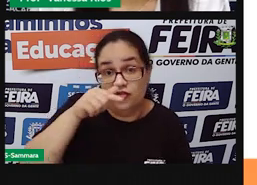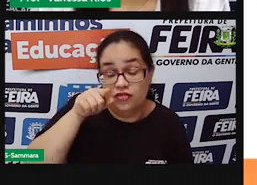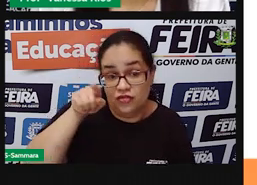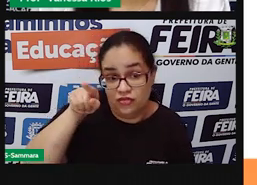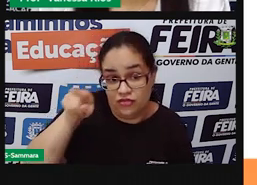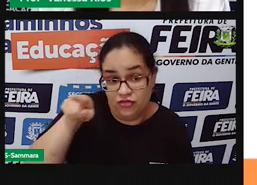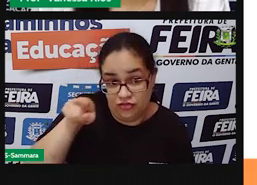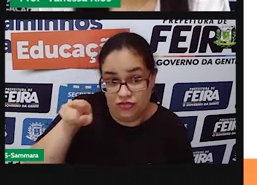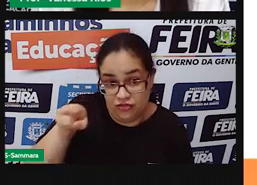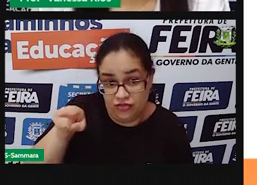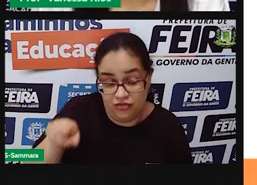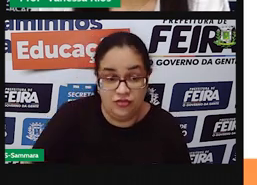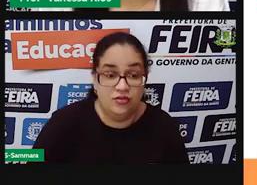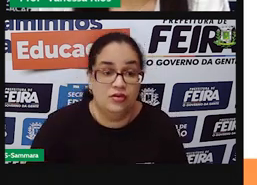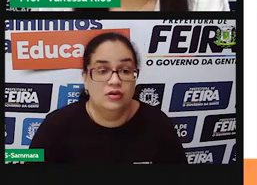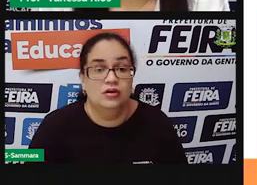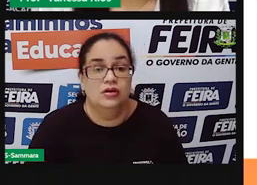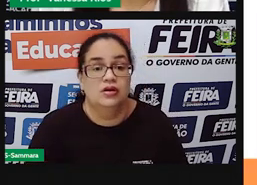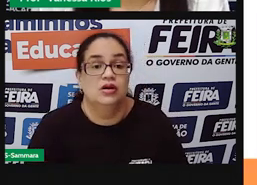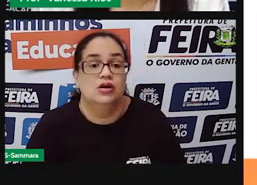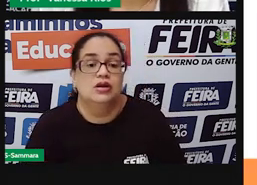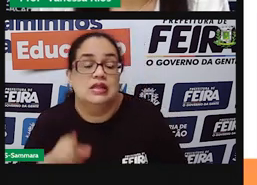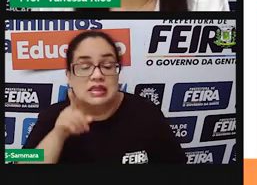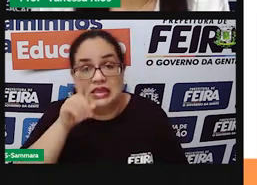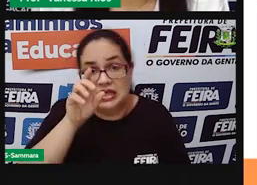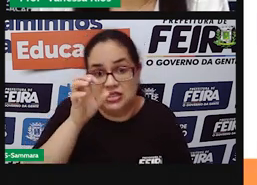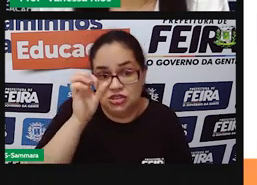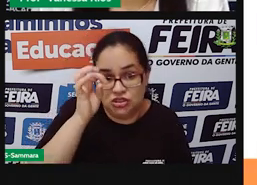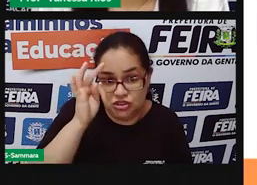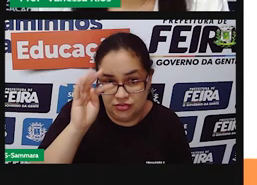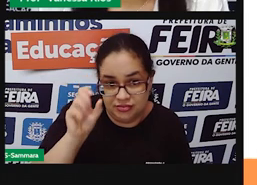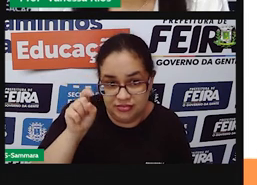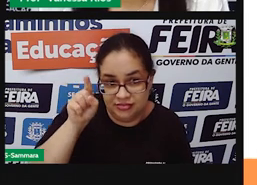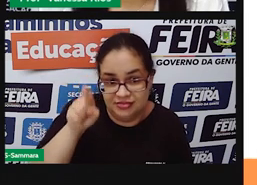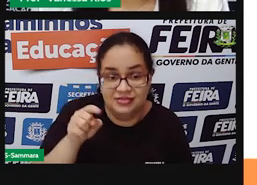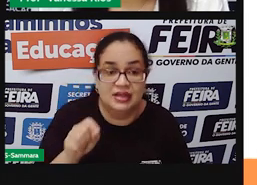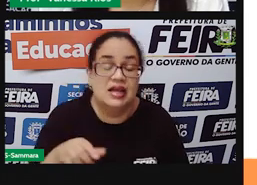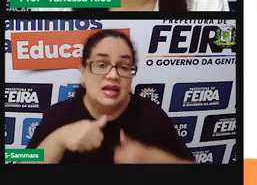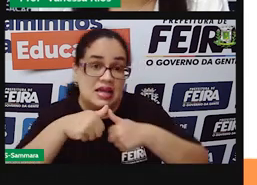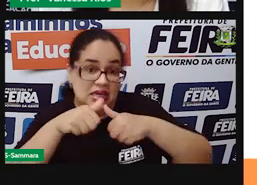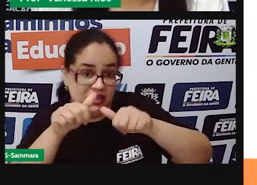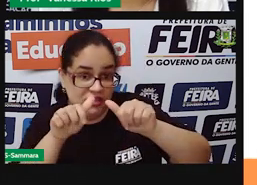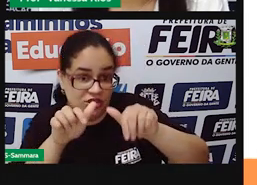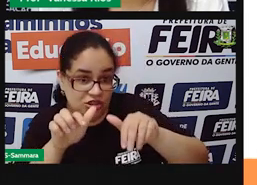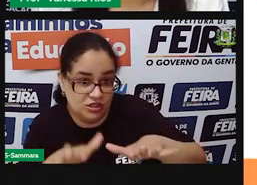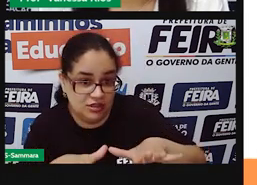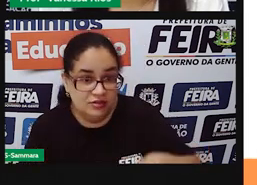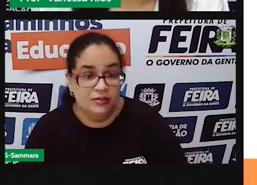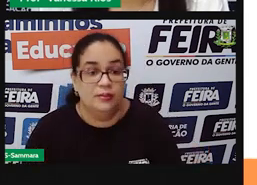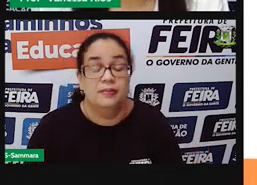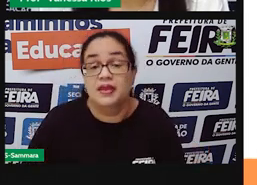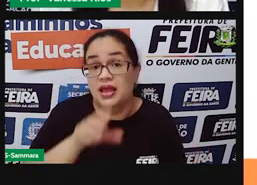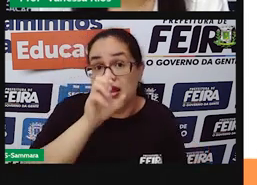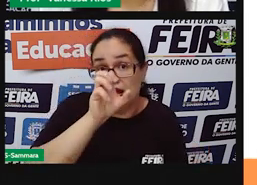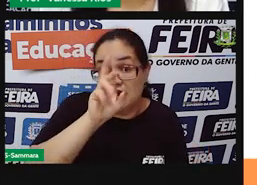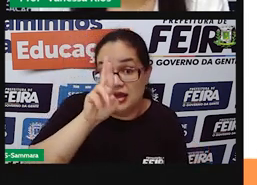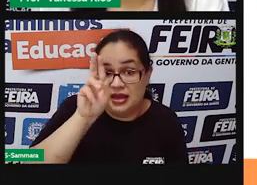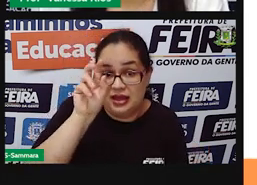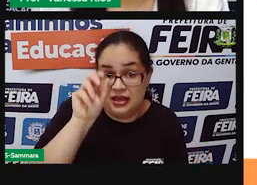Olha só a palavra agora. Foi, deste, estava, era,